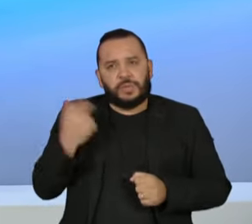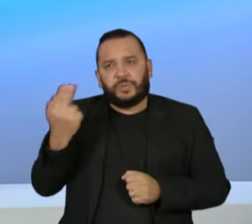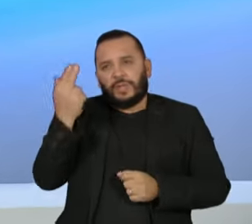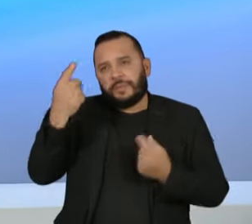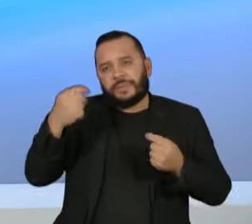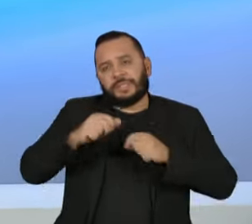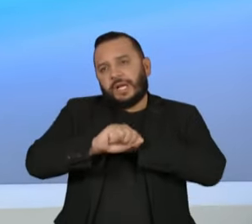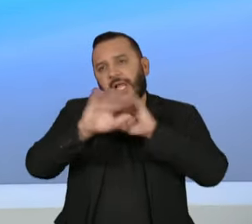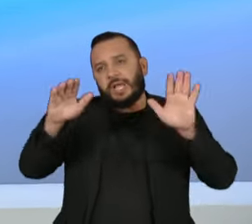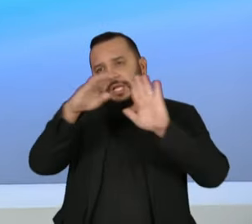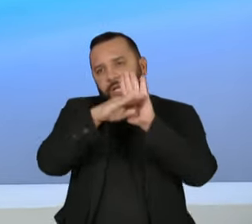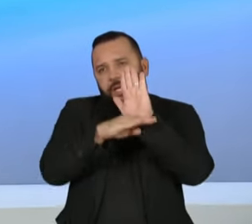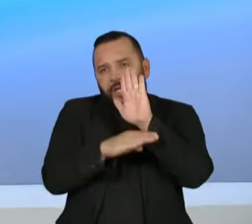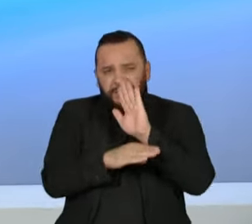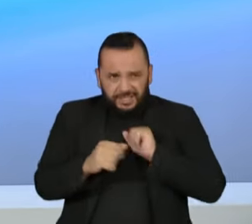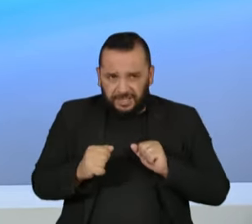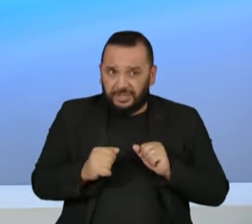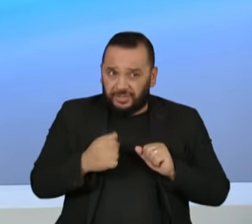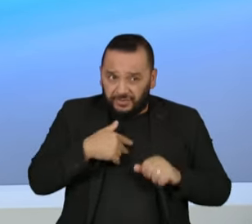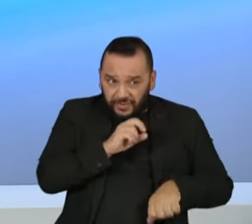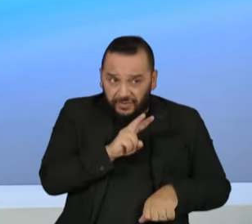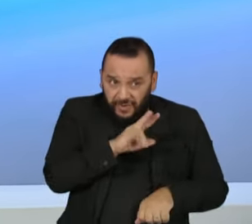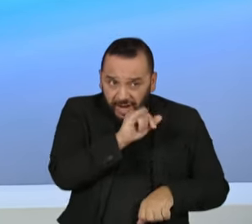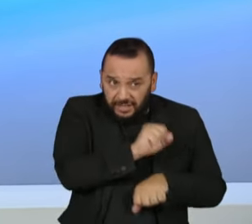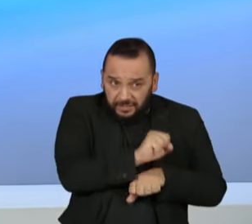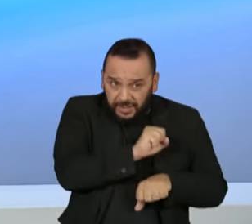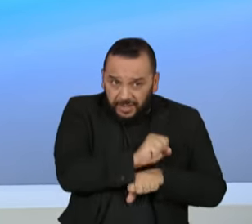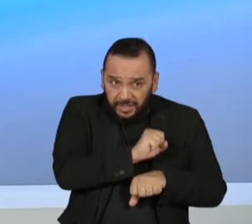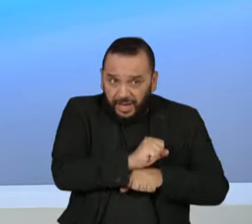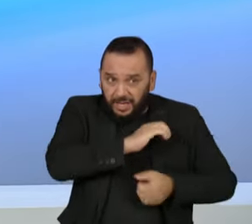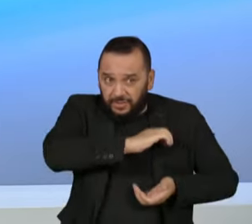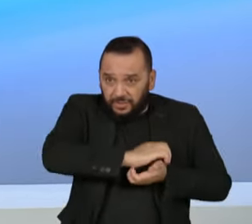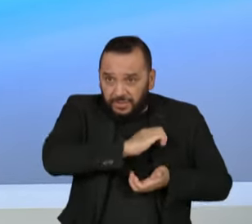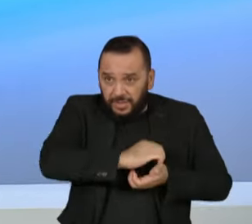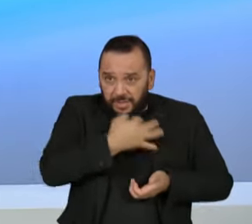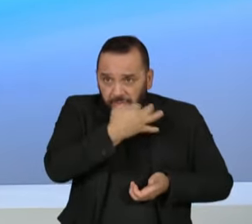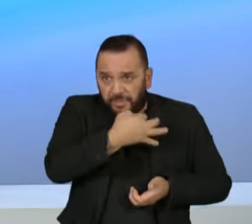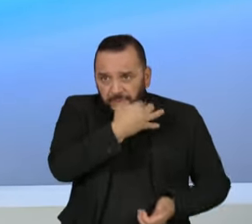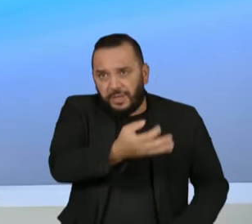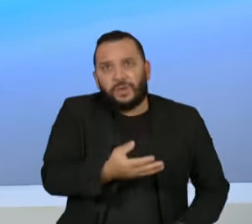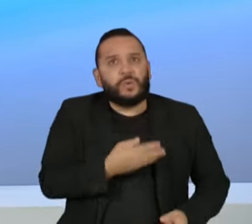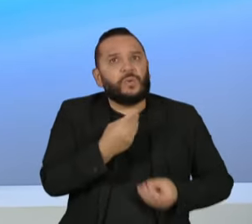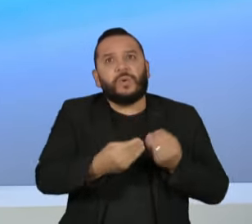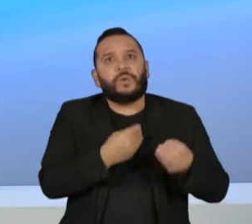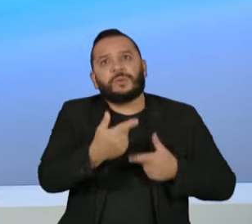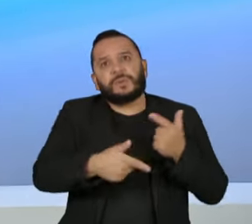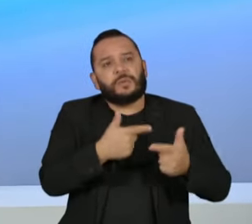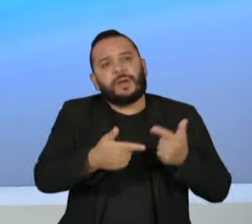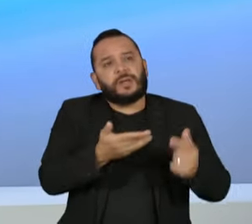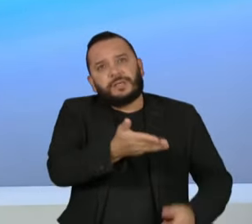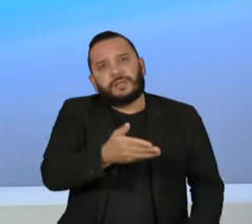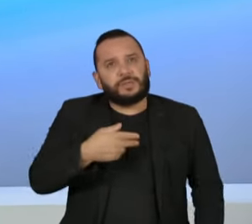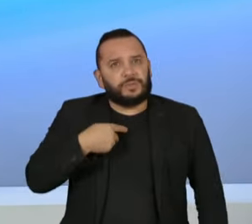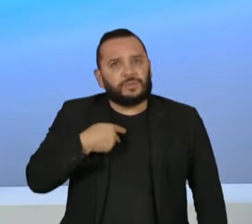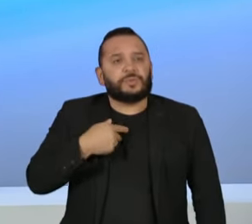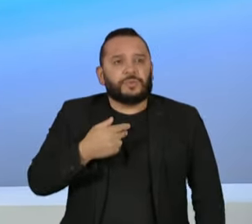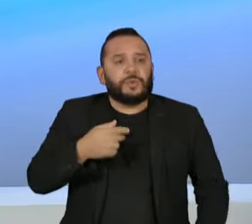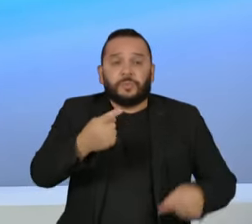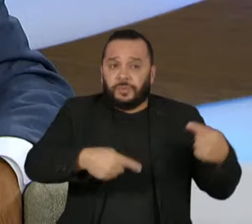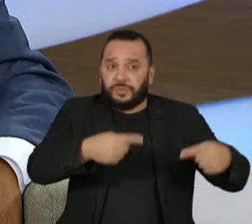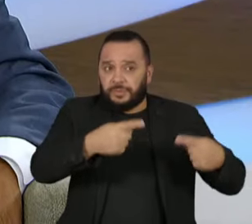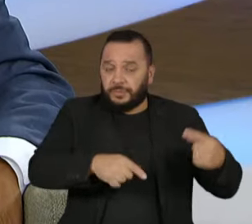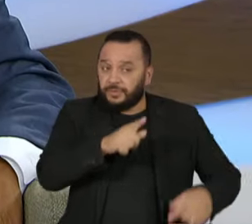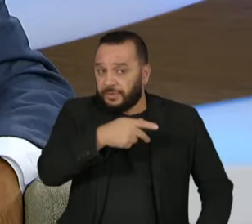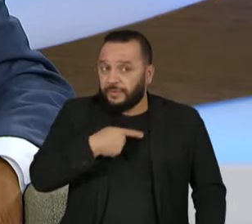transparência. A gente vai ficar esperando o Supremo dar o posicionamento dele? Como é que se trabalha isso politicamente? Porque o senhor chegou a